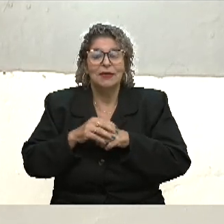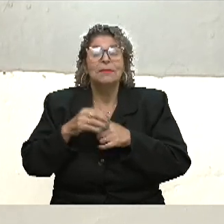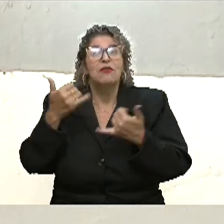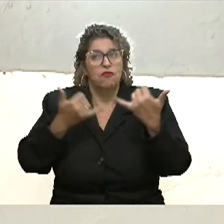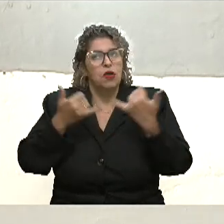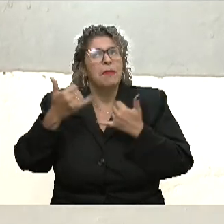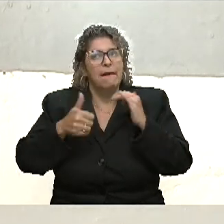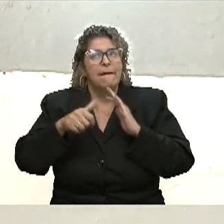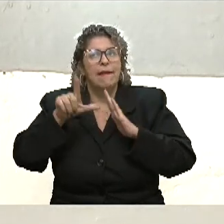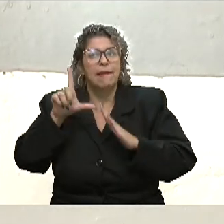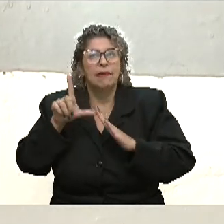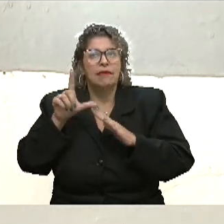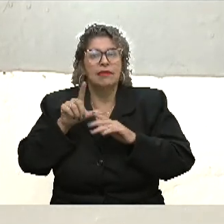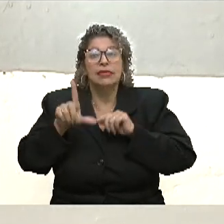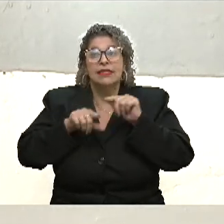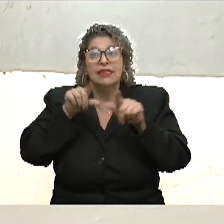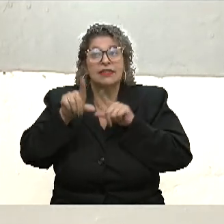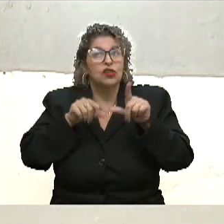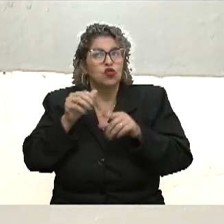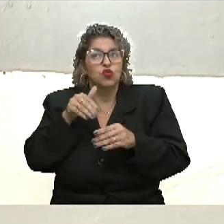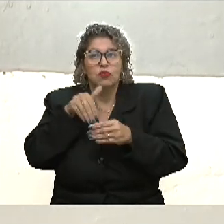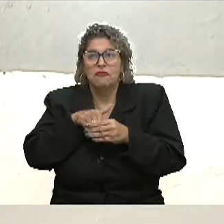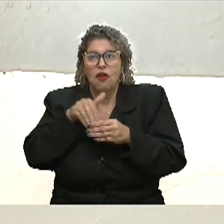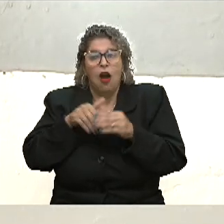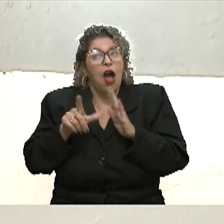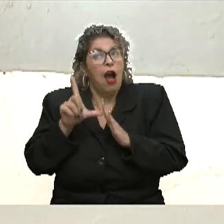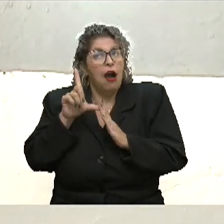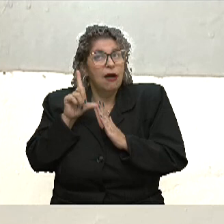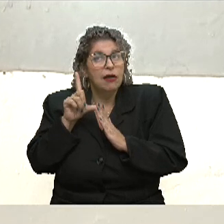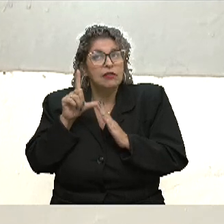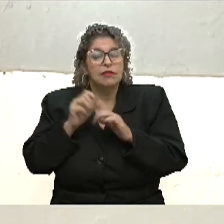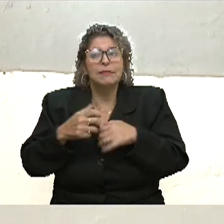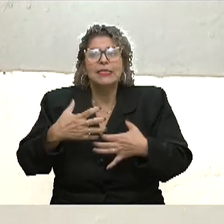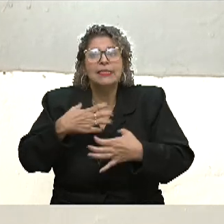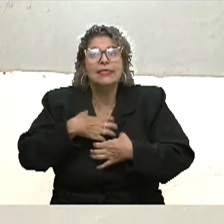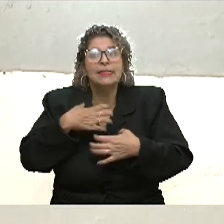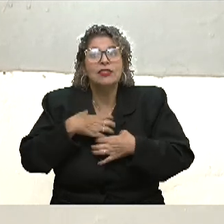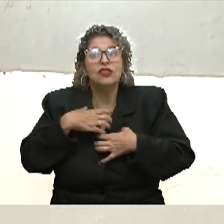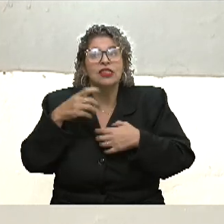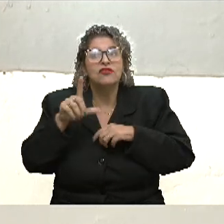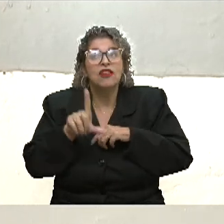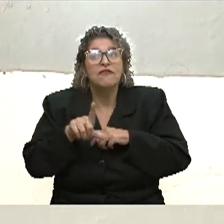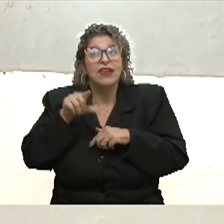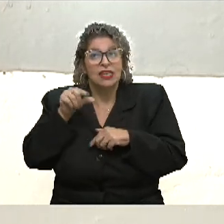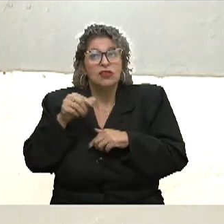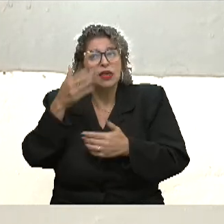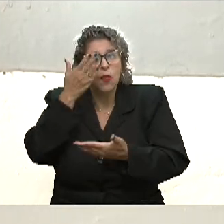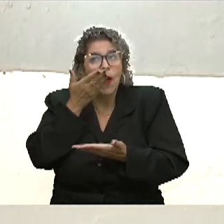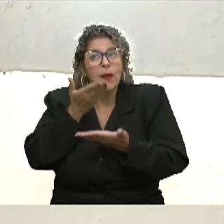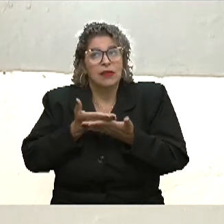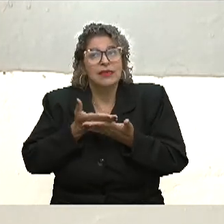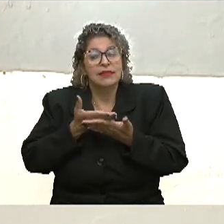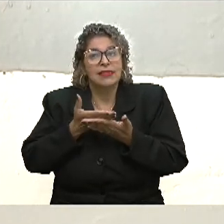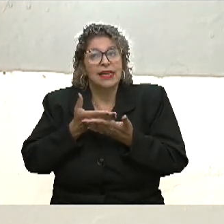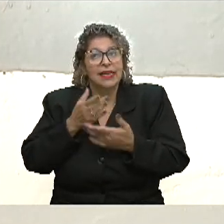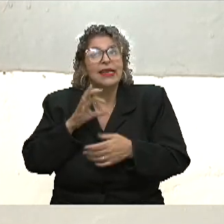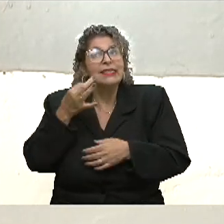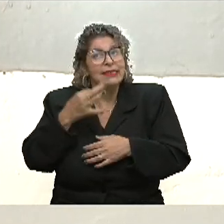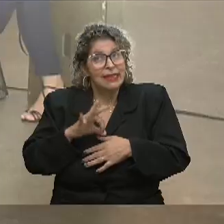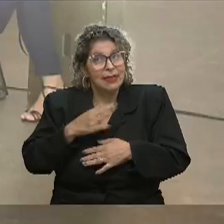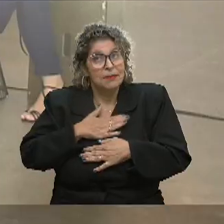antes e poder decidir todos os meus votos com antecedência e poder sentir que eu tinha feito a escolha que eu acreditava que era certa para mim.